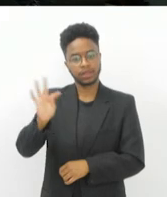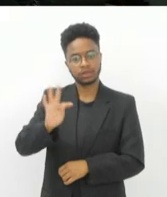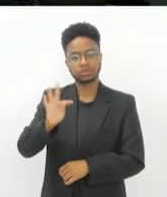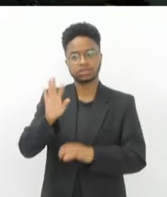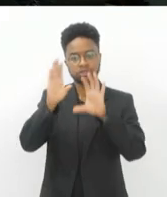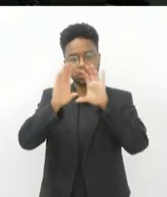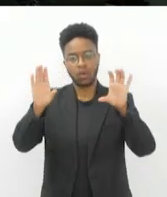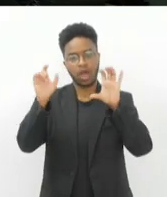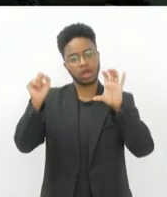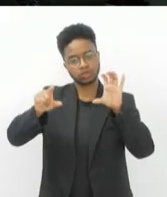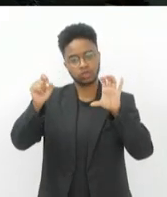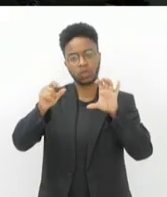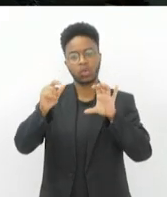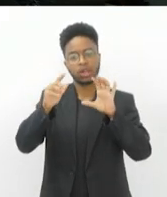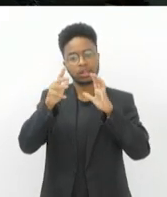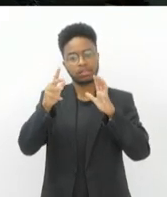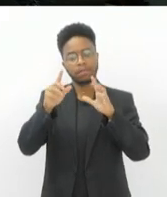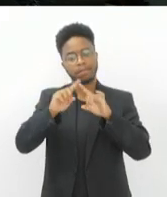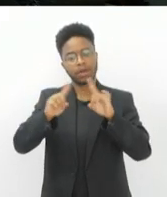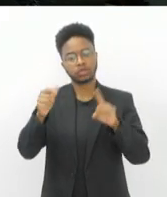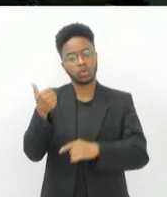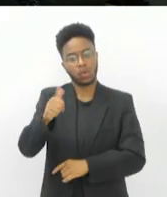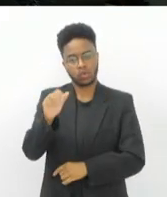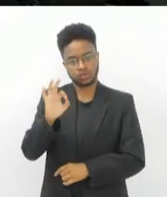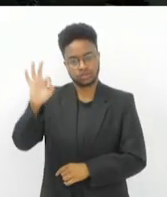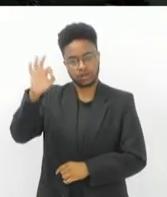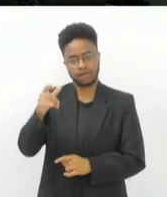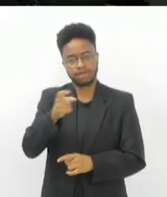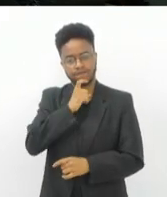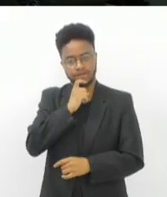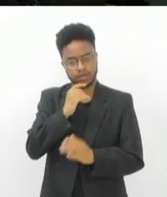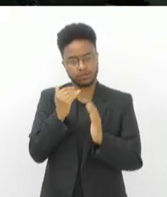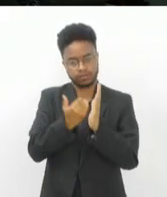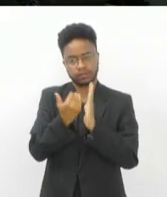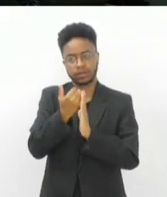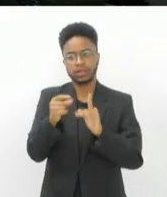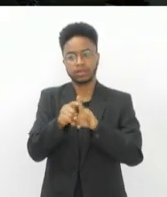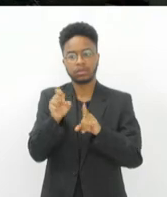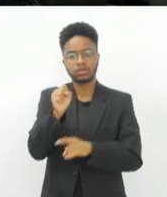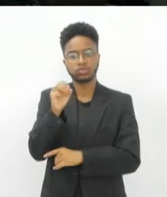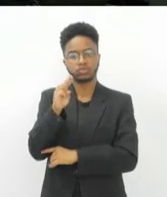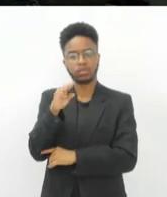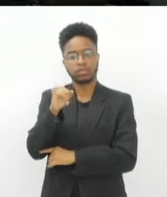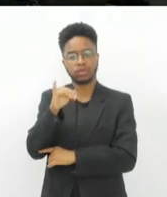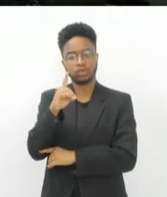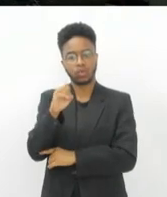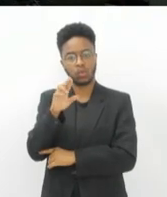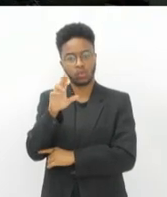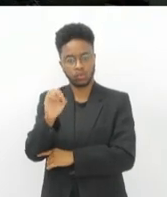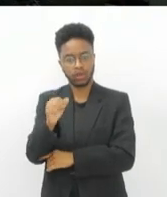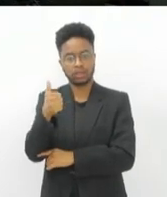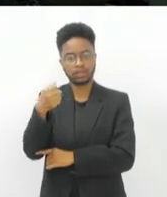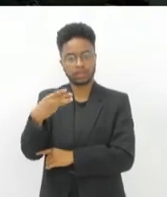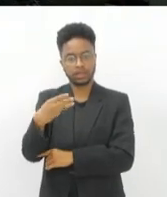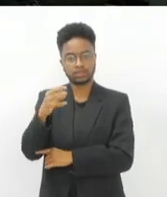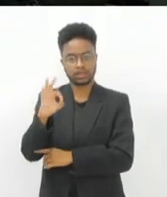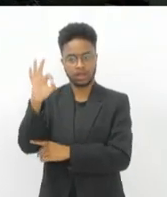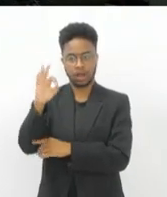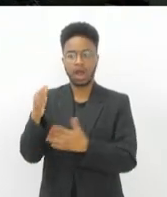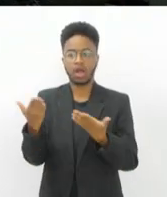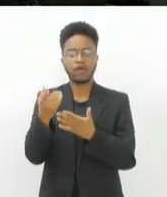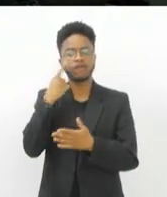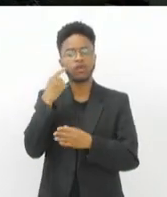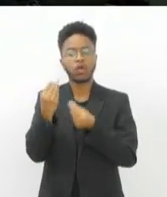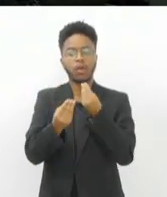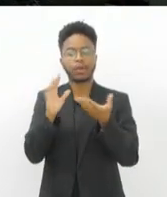limpo, com sol. Mais 11 graus, bastante frio. Sumidouro também com sol e 13 graus. Vamos ver agora como está o tempo aqui no